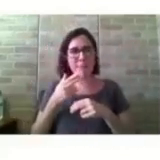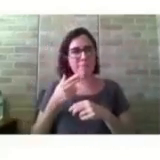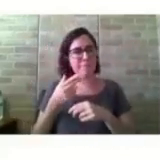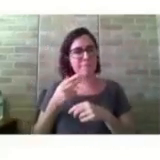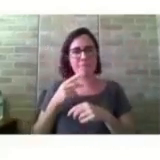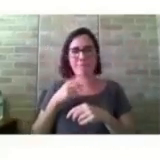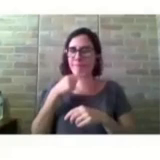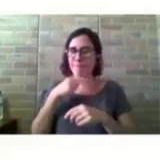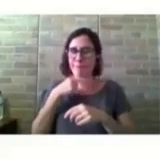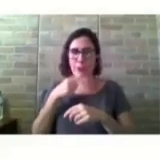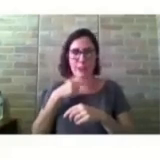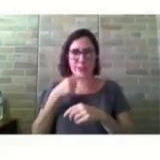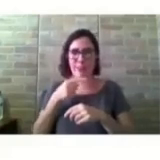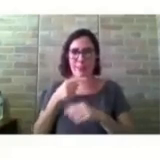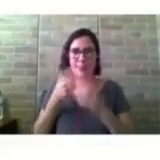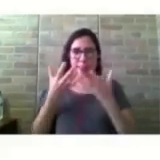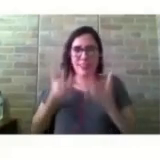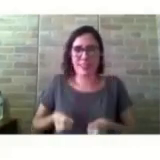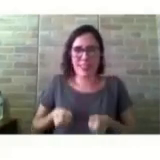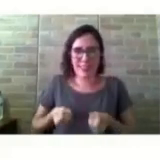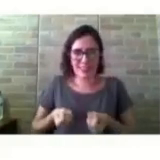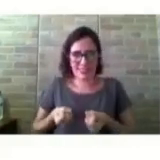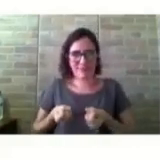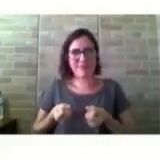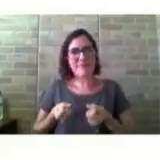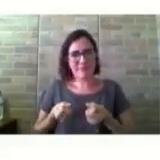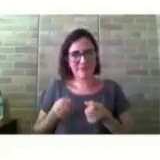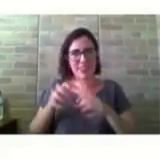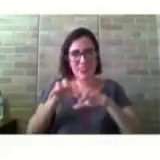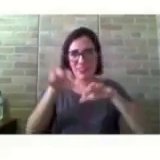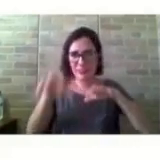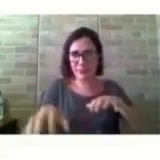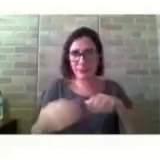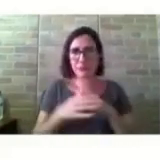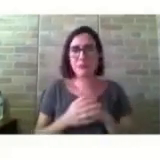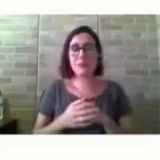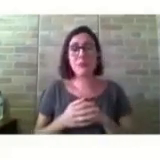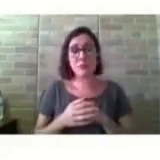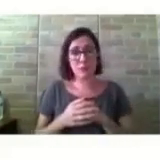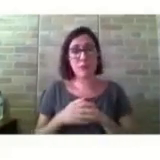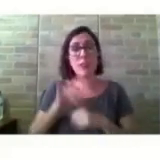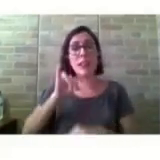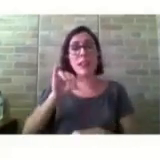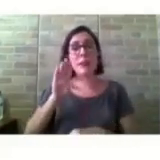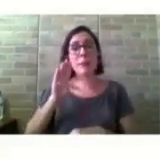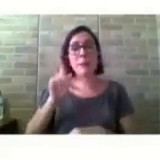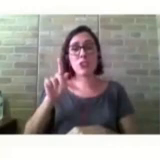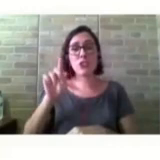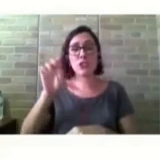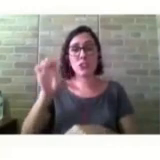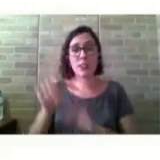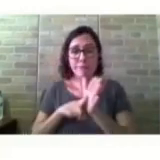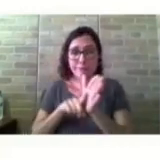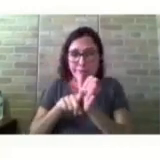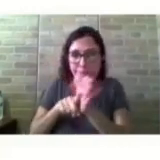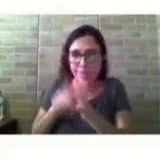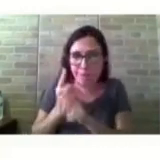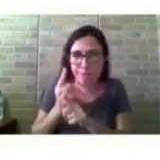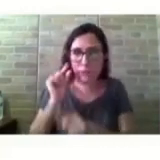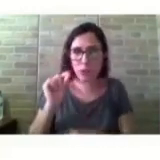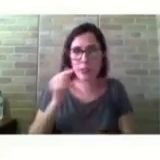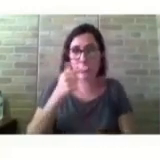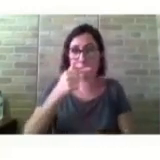discutir um pouco essa inclusão e exclusão digital, embora o IBGE constate que 74% dos